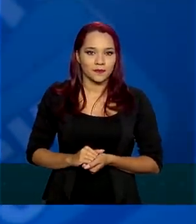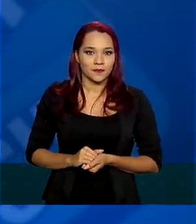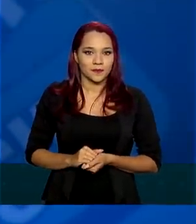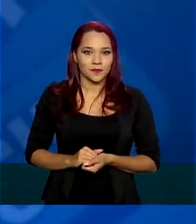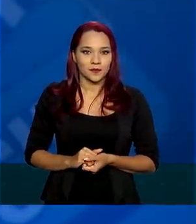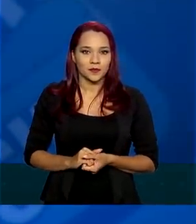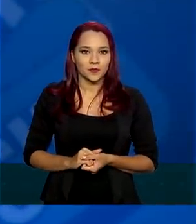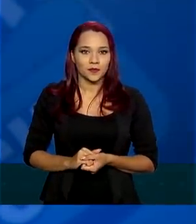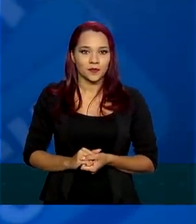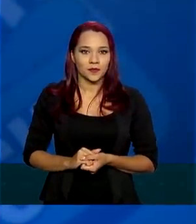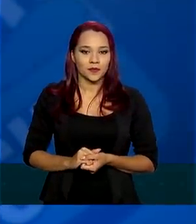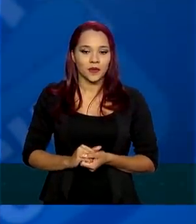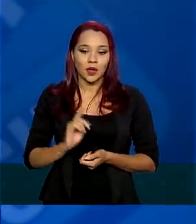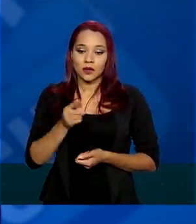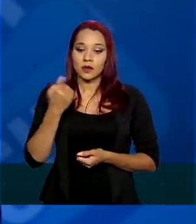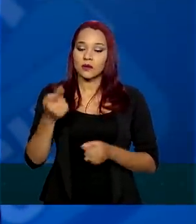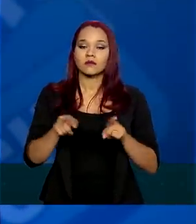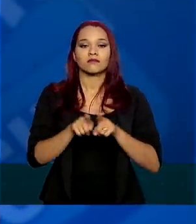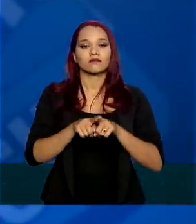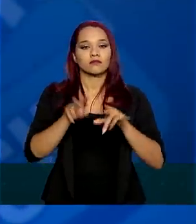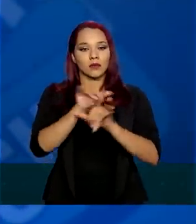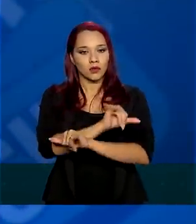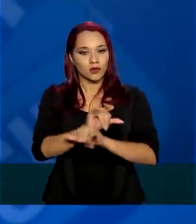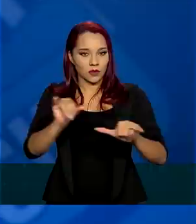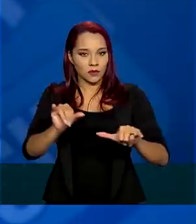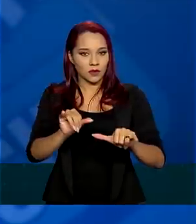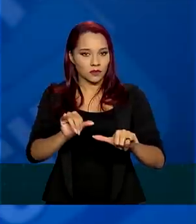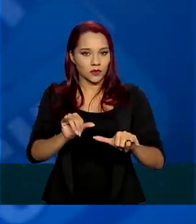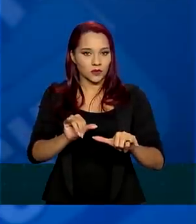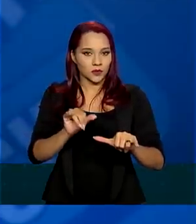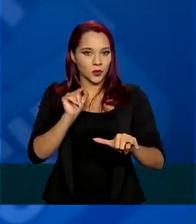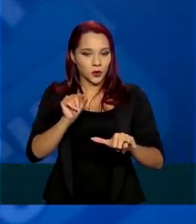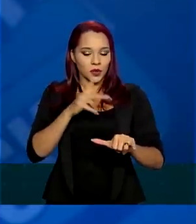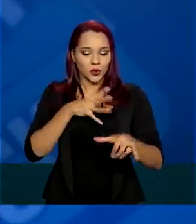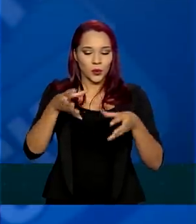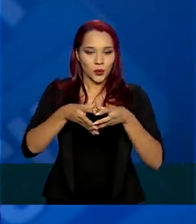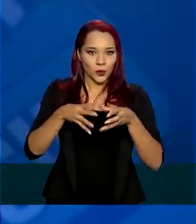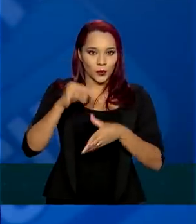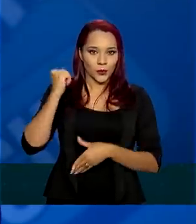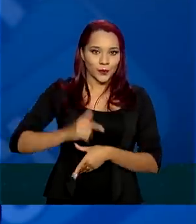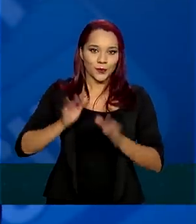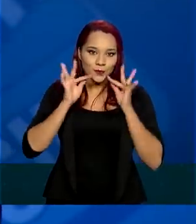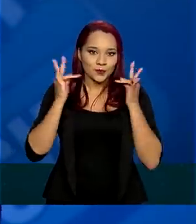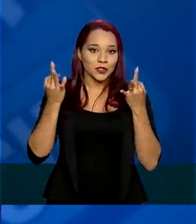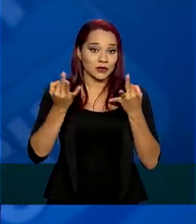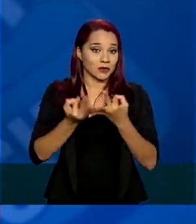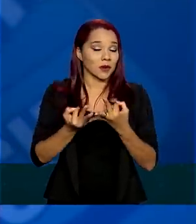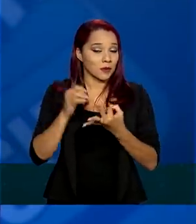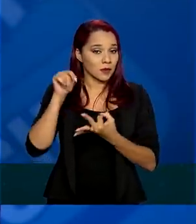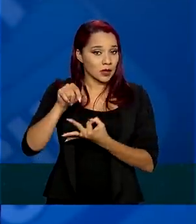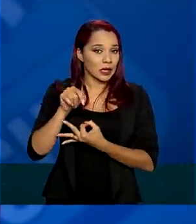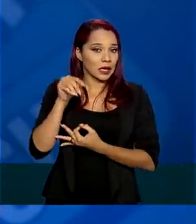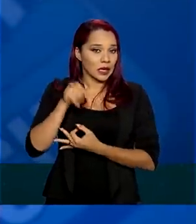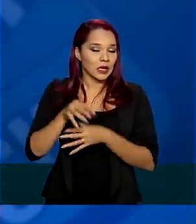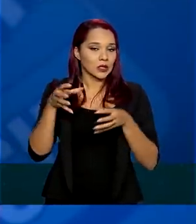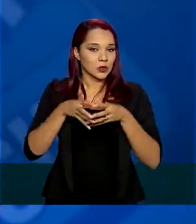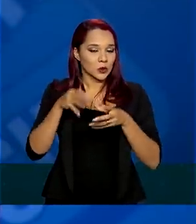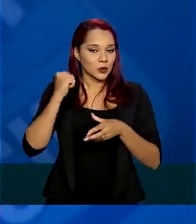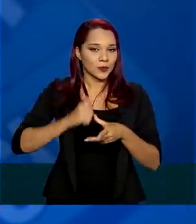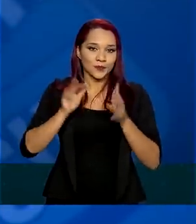também informamos o grupo do Bolsa Família, onde nós